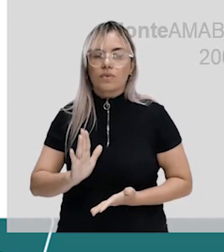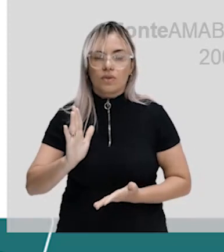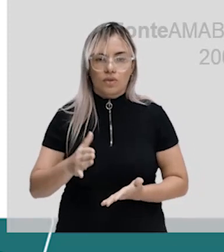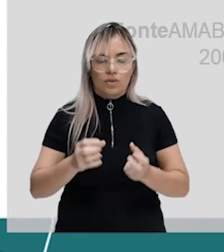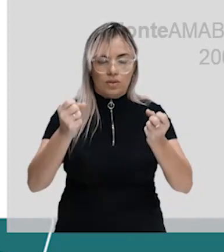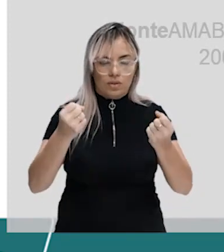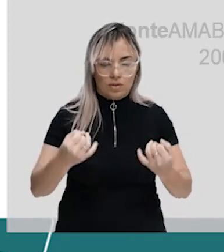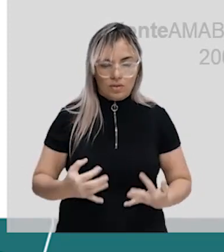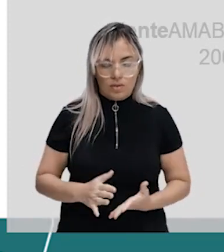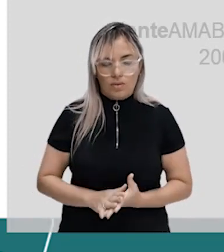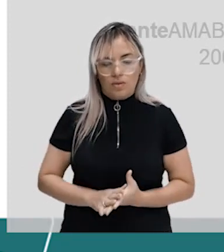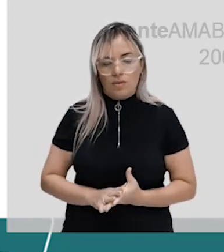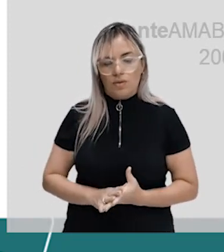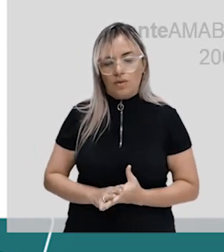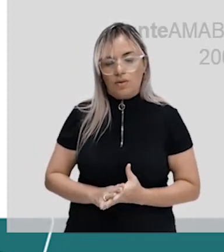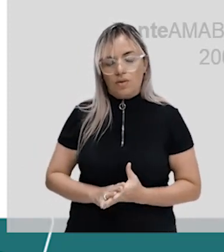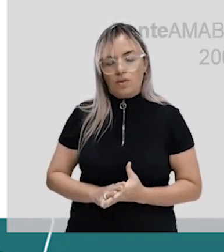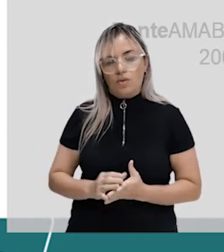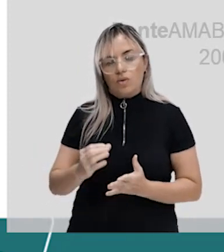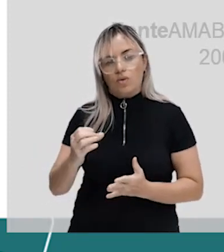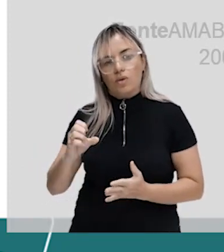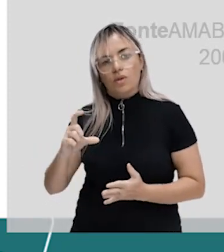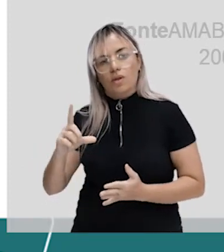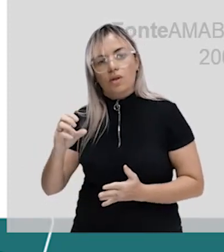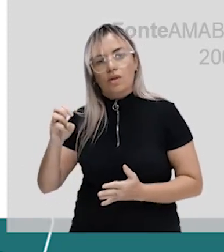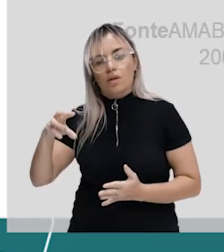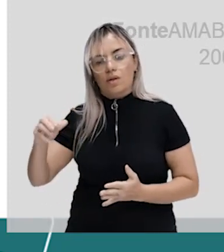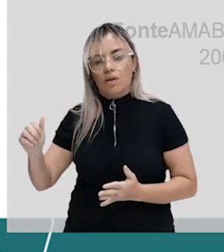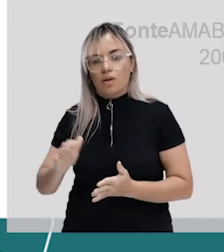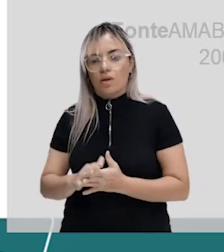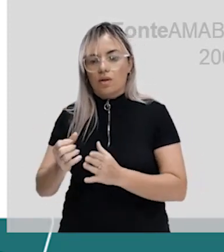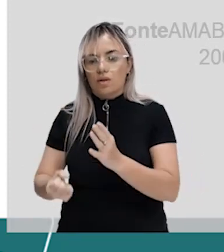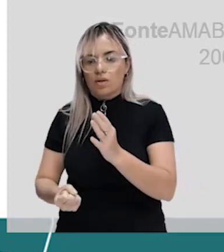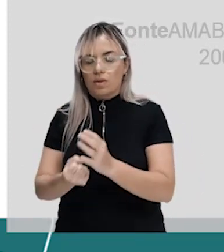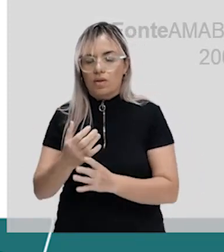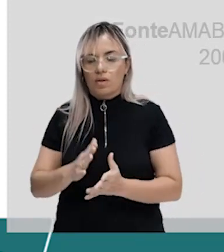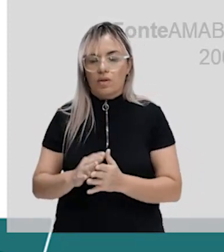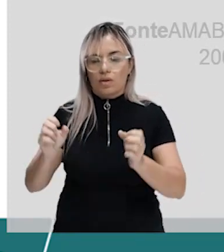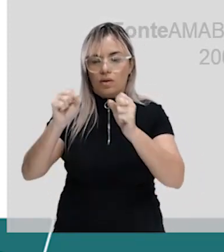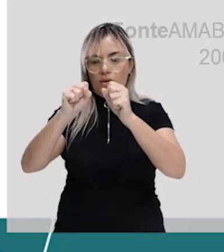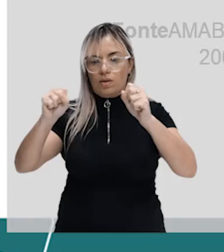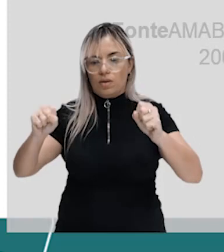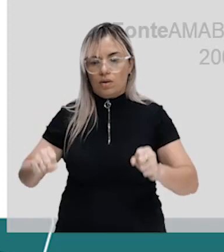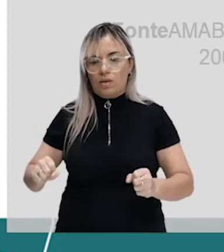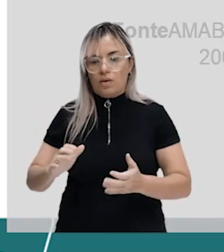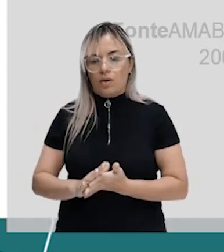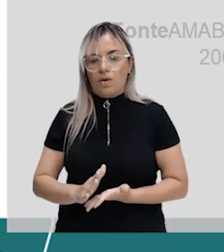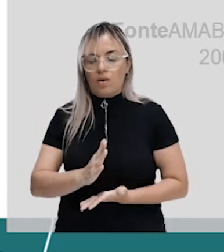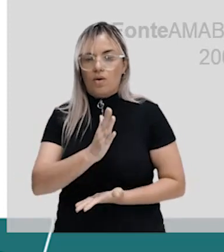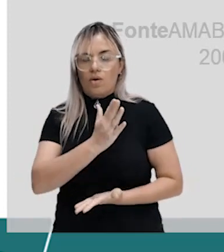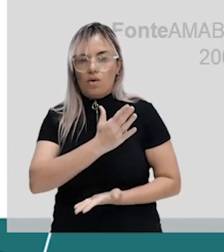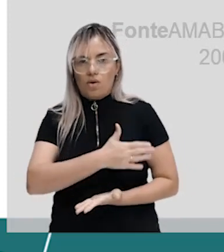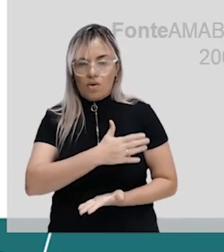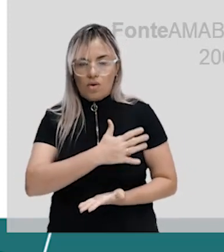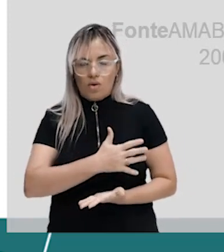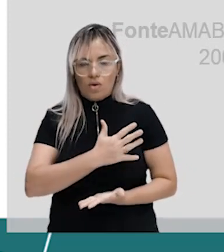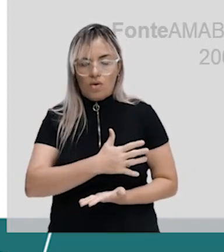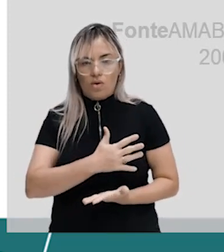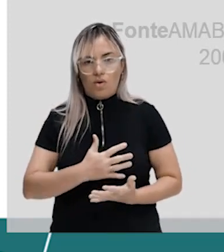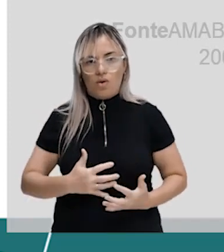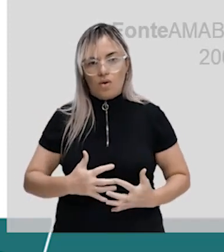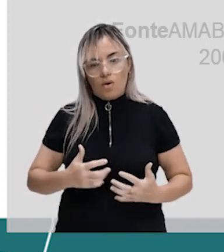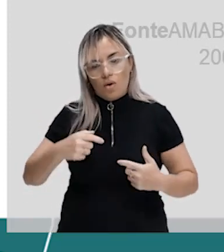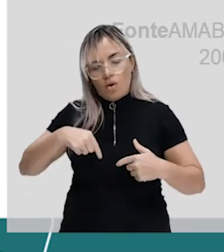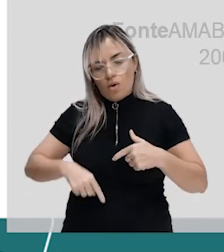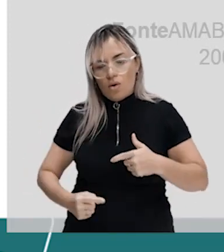celoma, vou passar. Essas estruturas aqui, elas vão dar origem ao sistema cardiovascular. cardiovascular. Quais são os